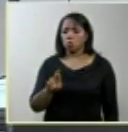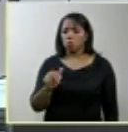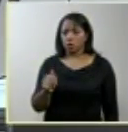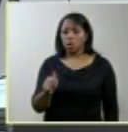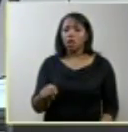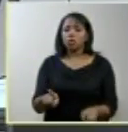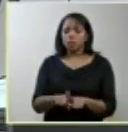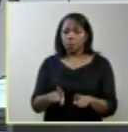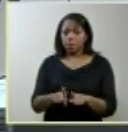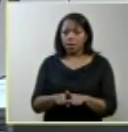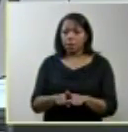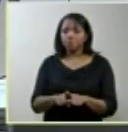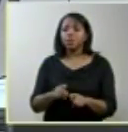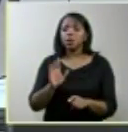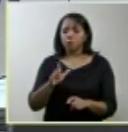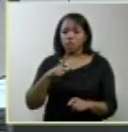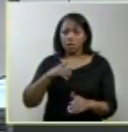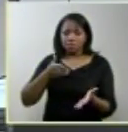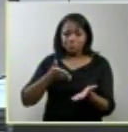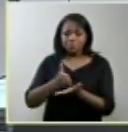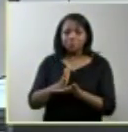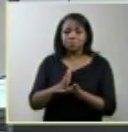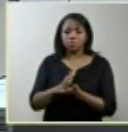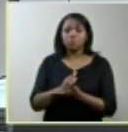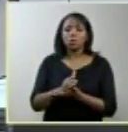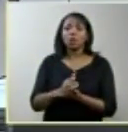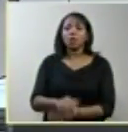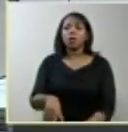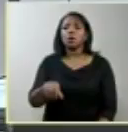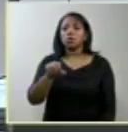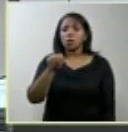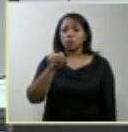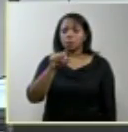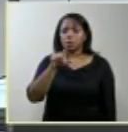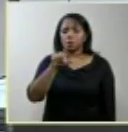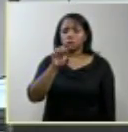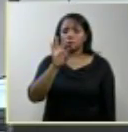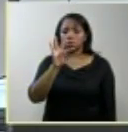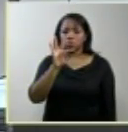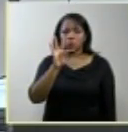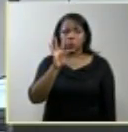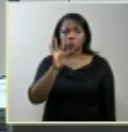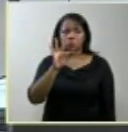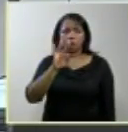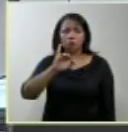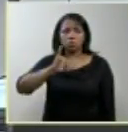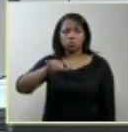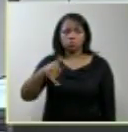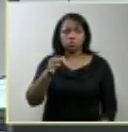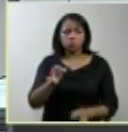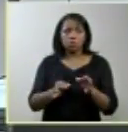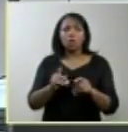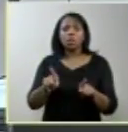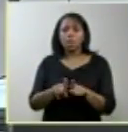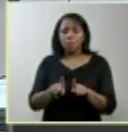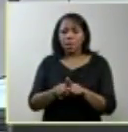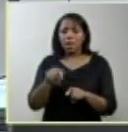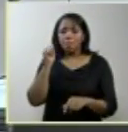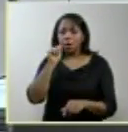a liminar do Supremo Tribunal Federal foi caçada na mesma tarde em que ela estava internada